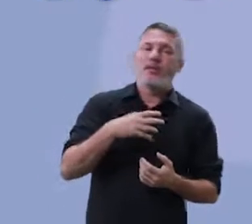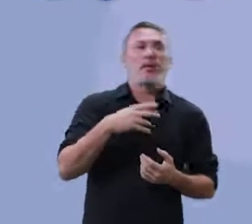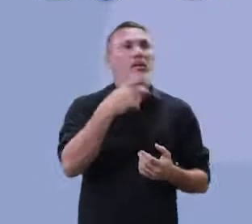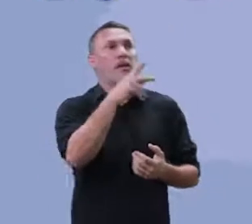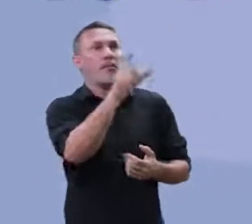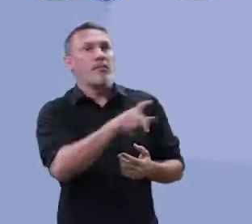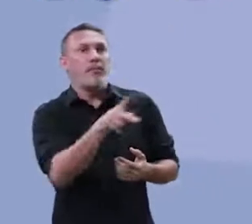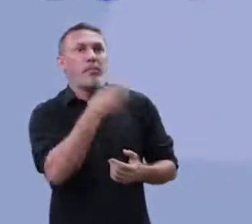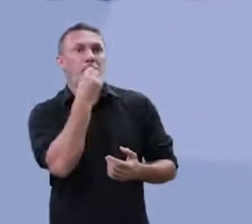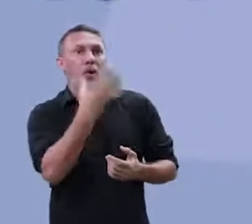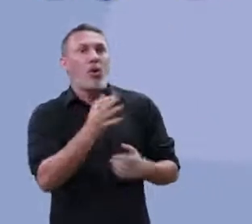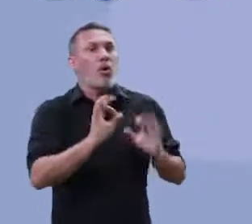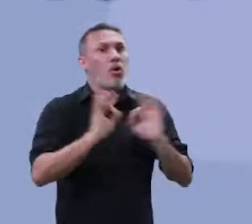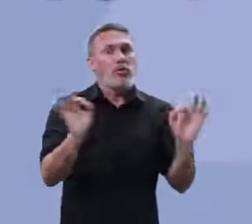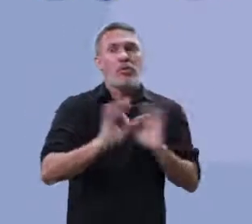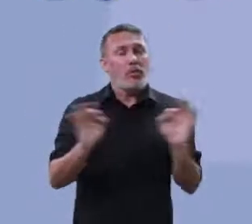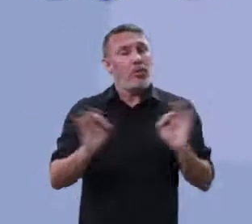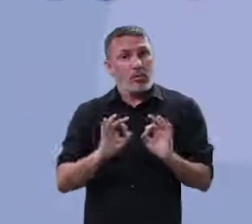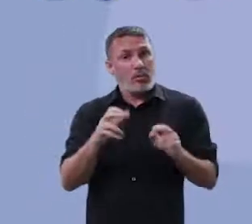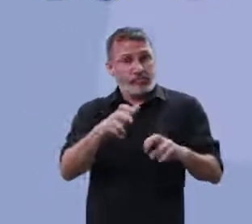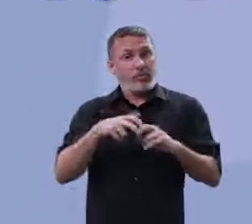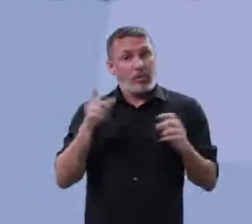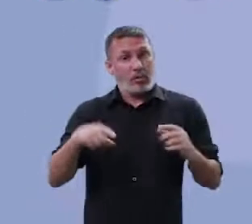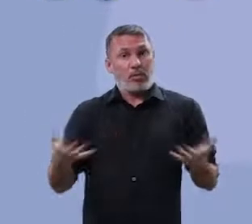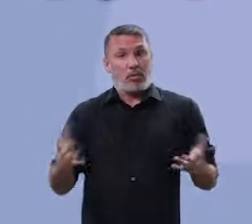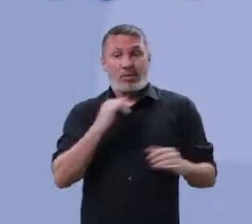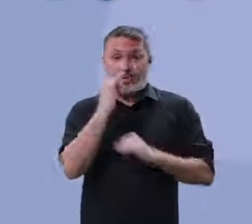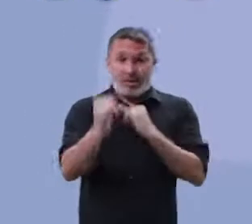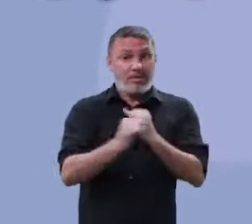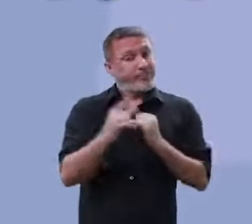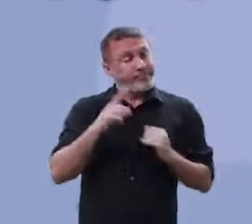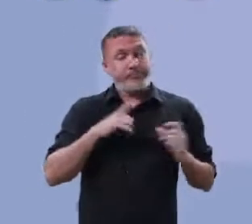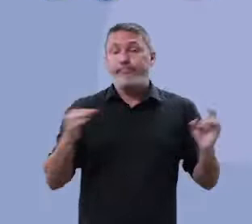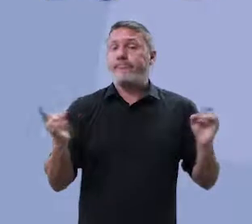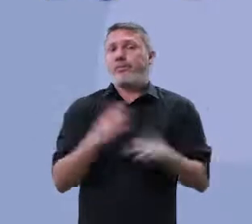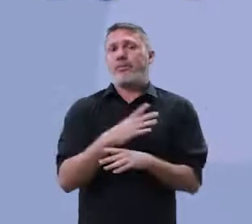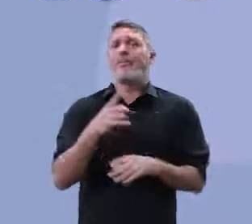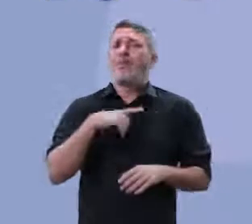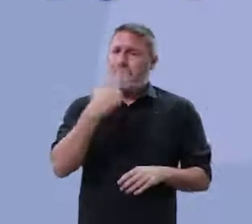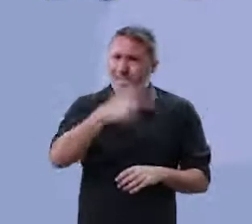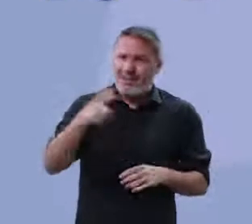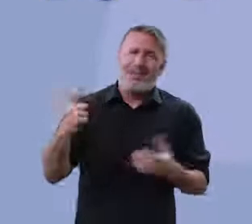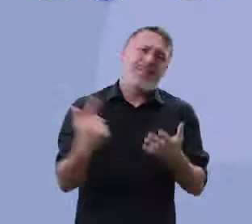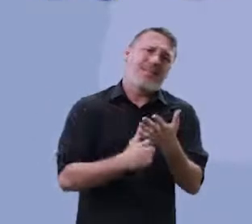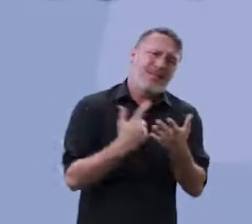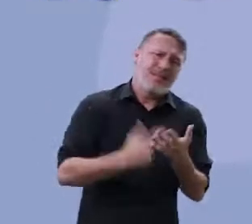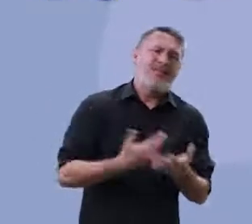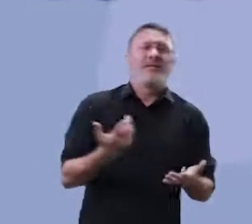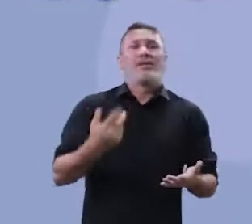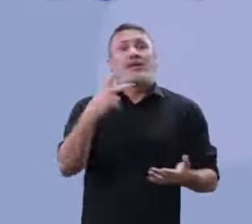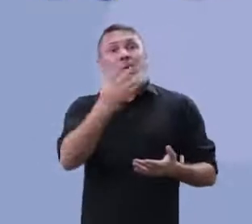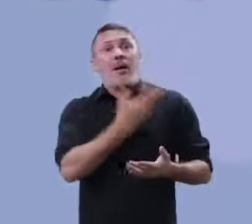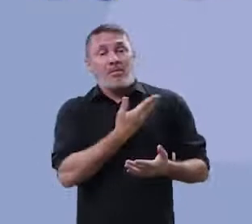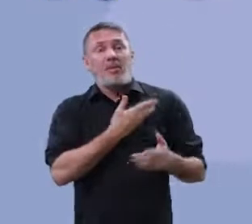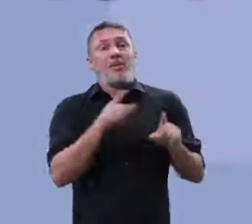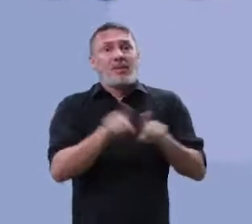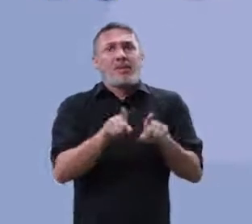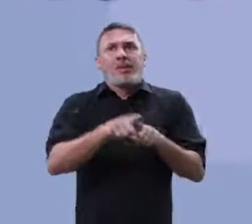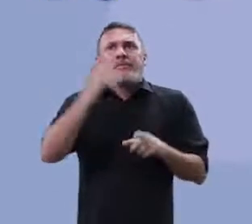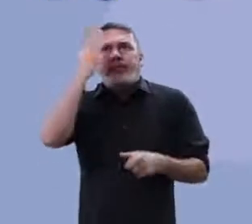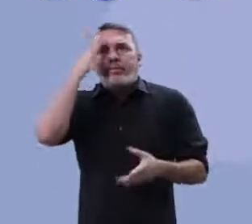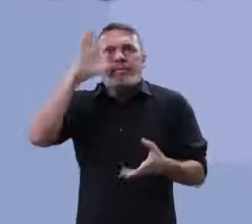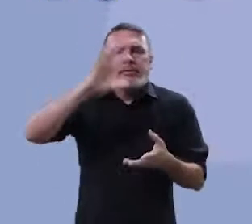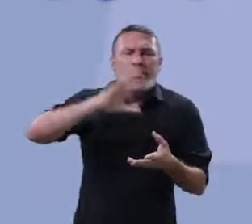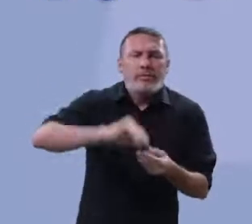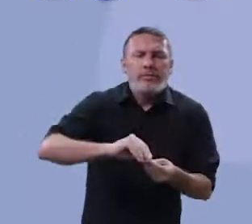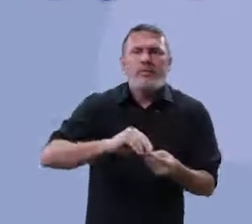mas eu entendi como é método do professor fulano de tal. Ótimo, é isso. A internet está aí. Nós temos outros livros. Até mesmo o seu amigo,